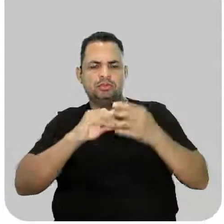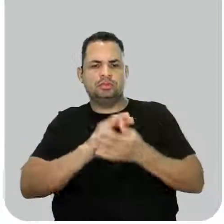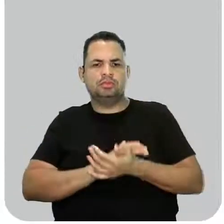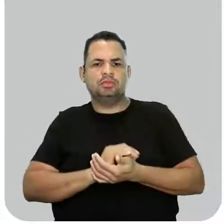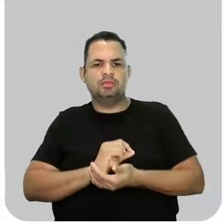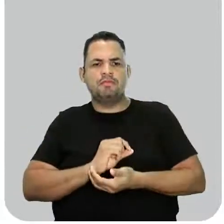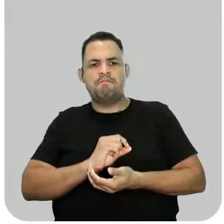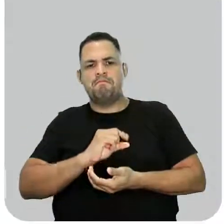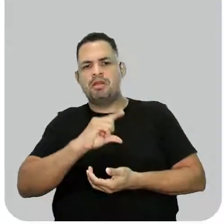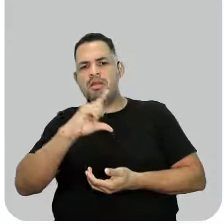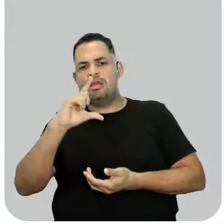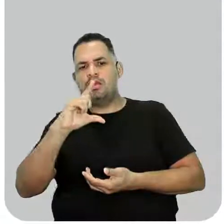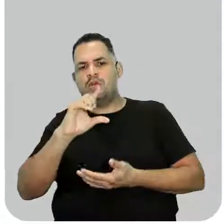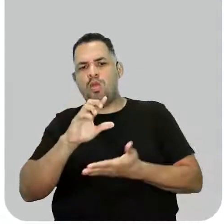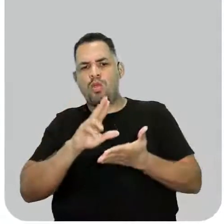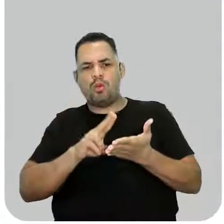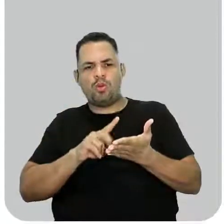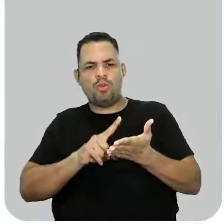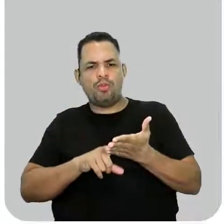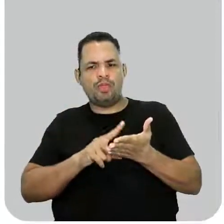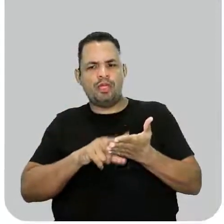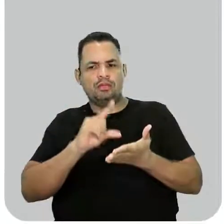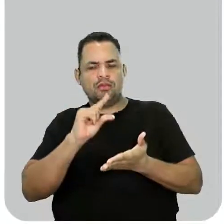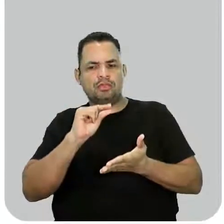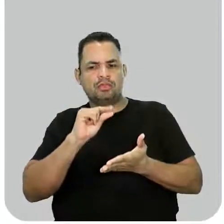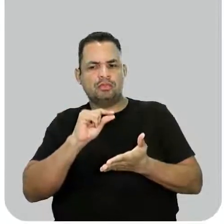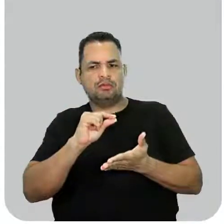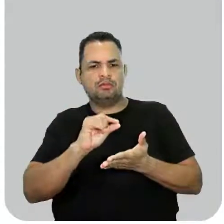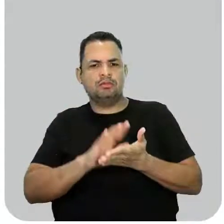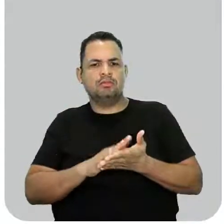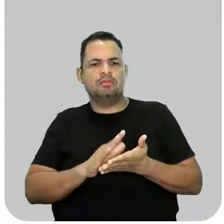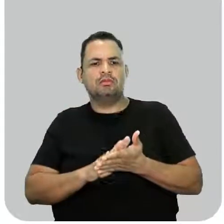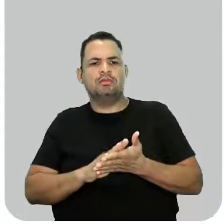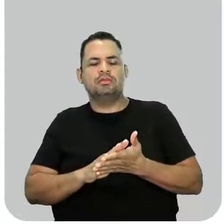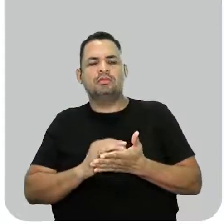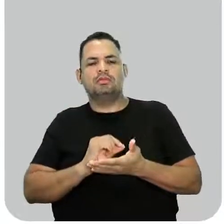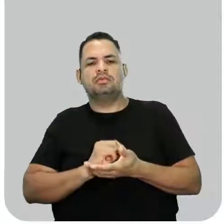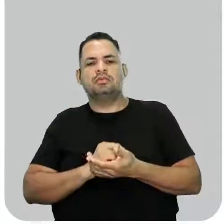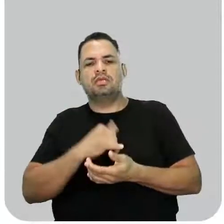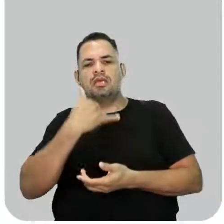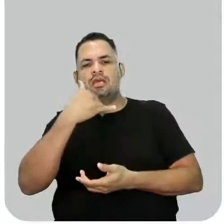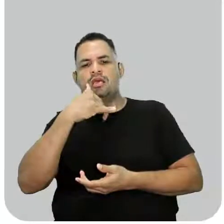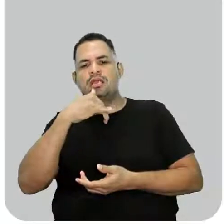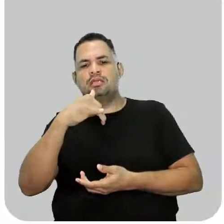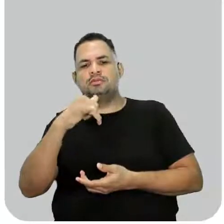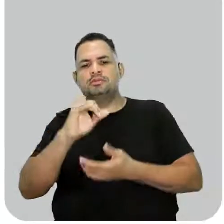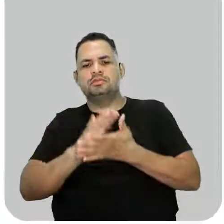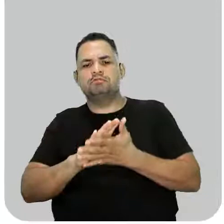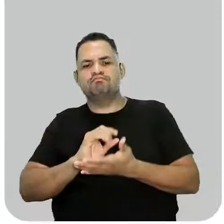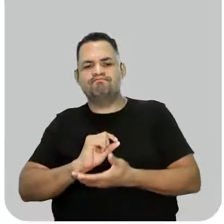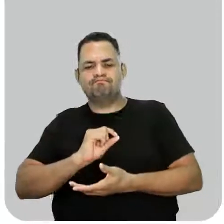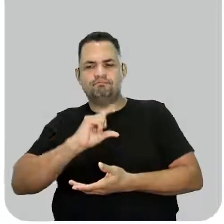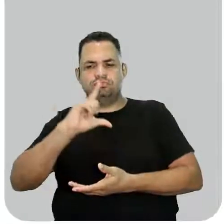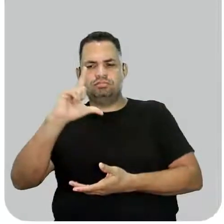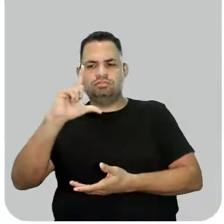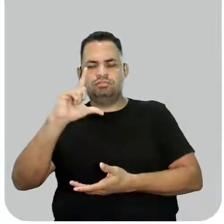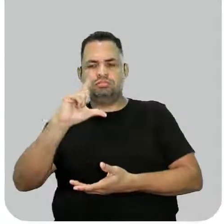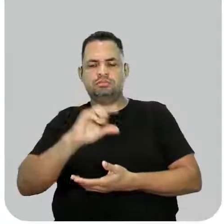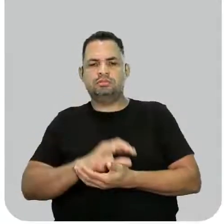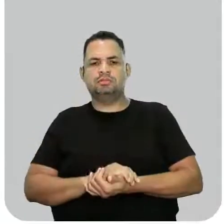letra D, maior superfície de contato, letra E, elevada energia de ativação. Eu tenho